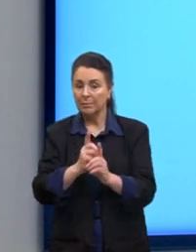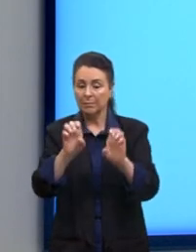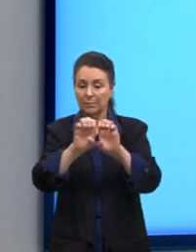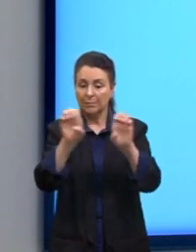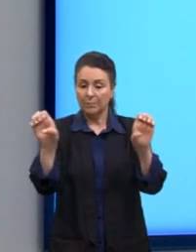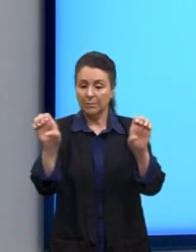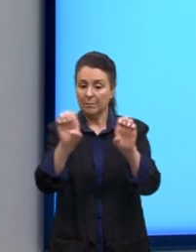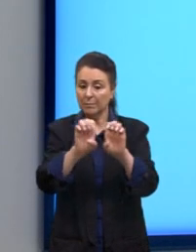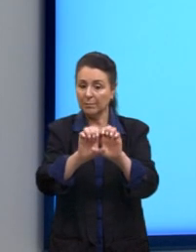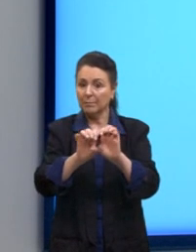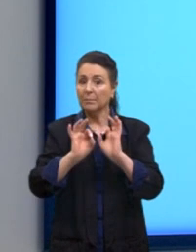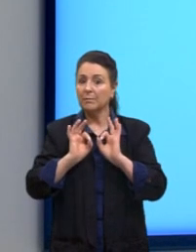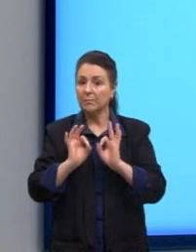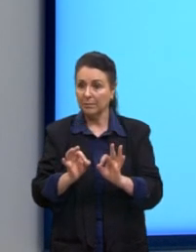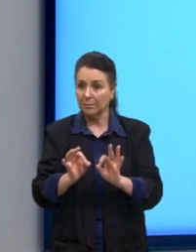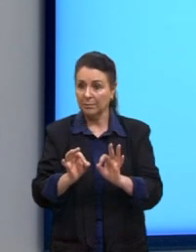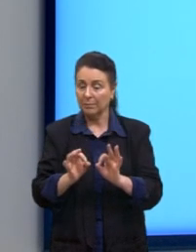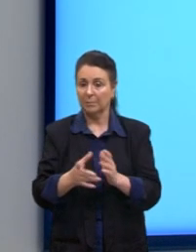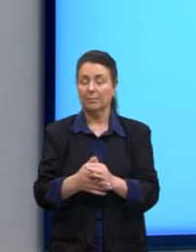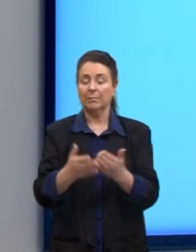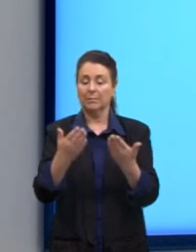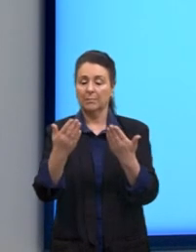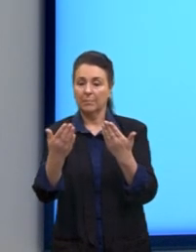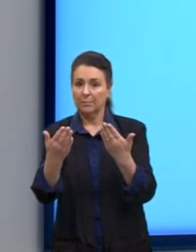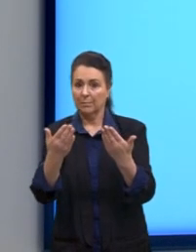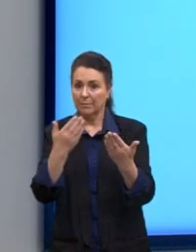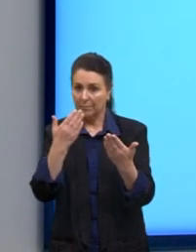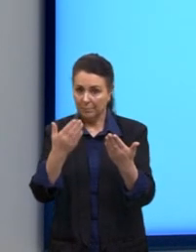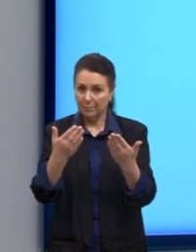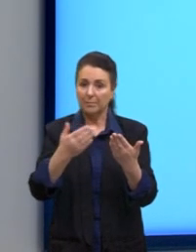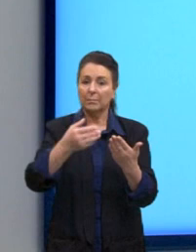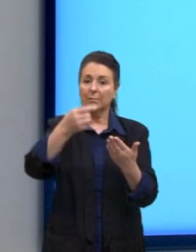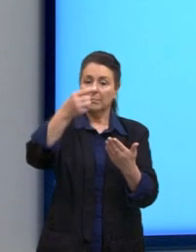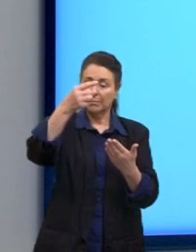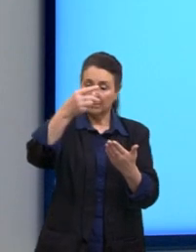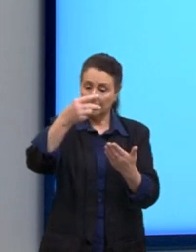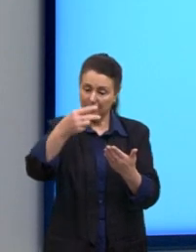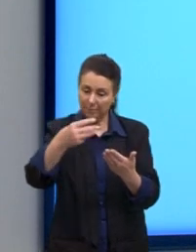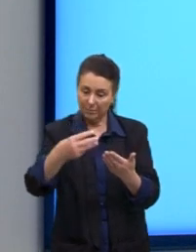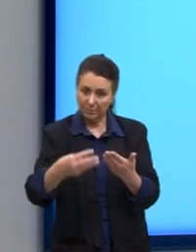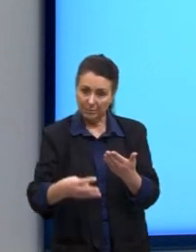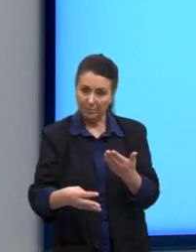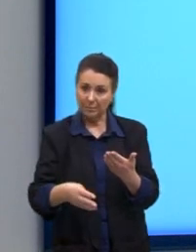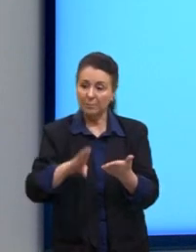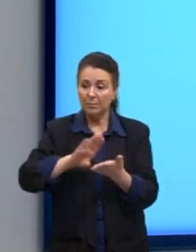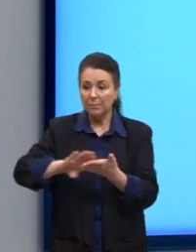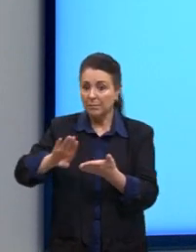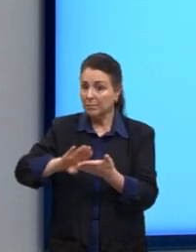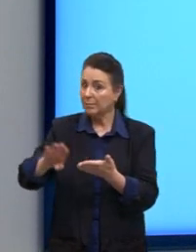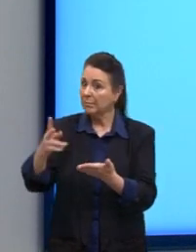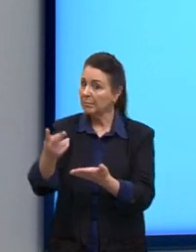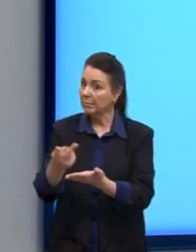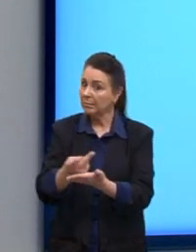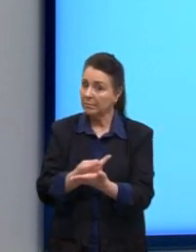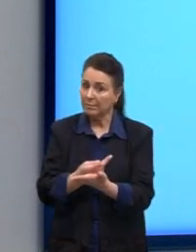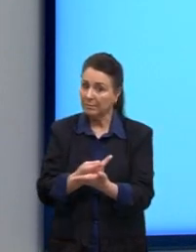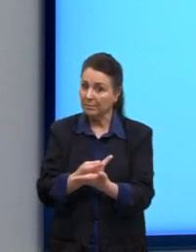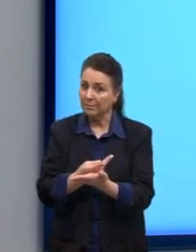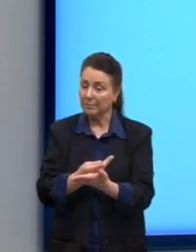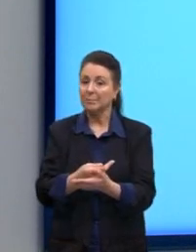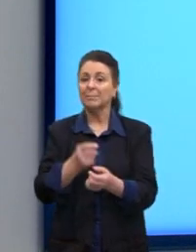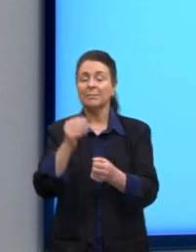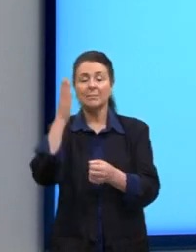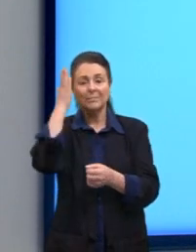correta? Nós vamos analisar uma por uma, eliminando as alternativas. Então, o que nós